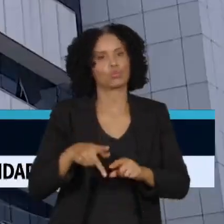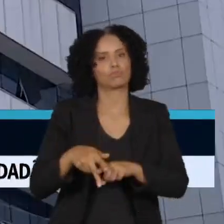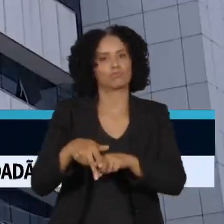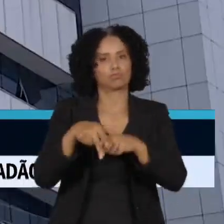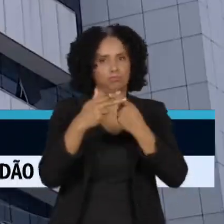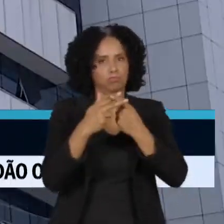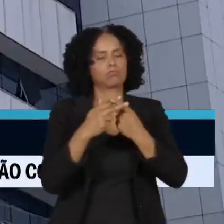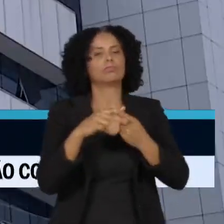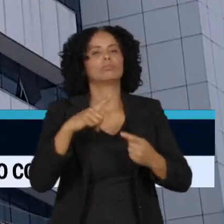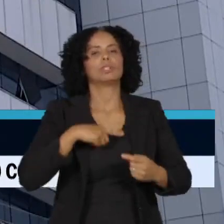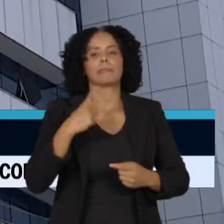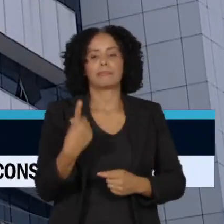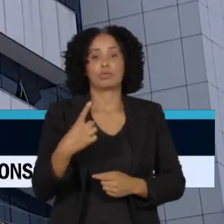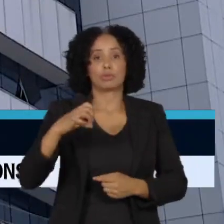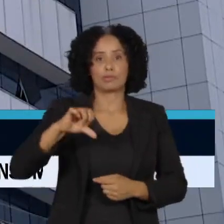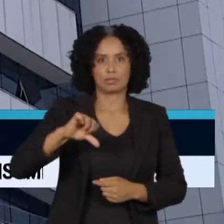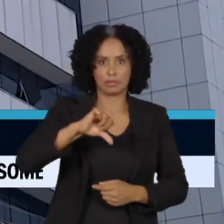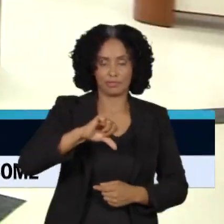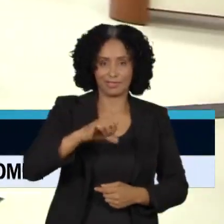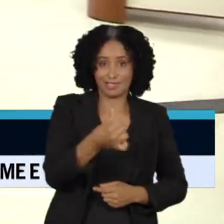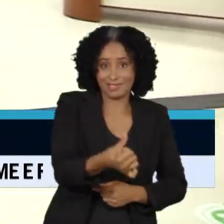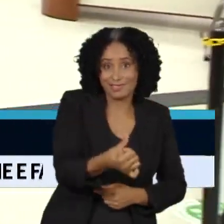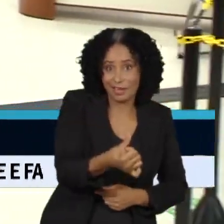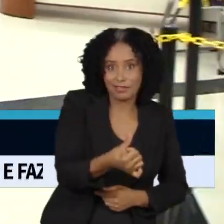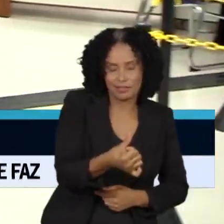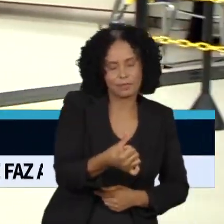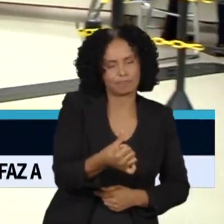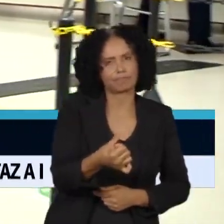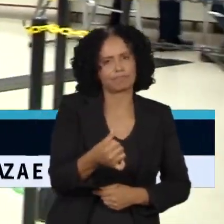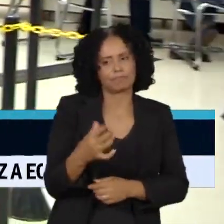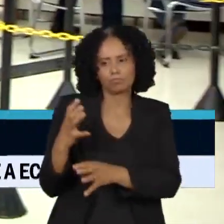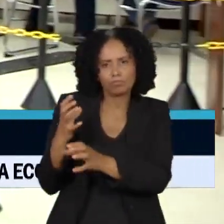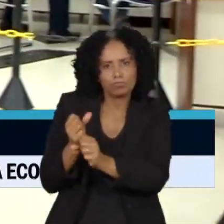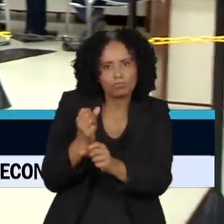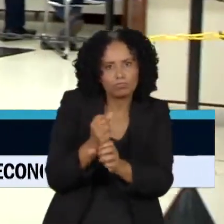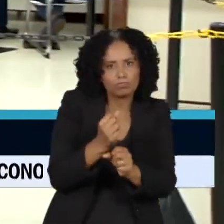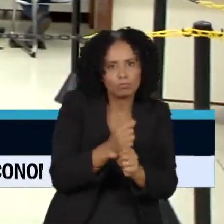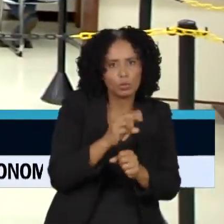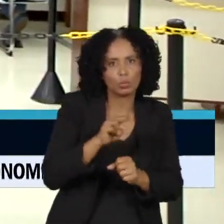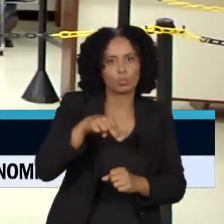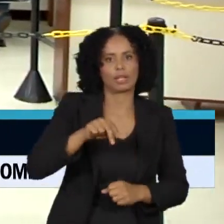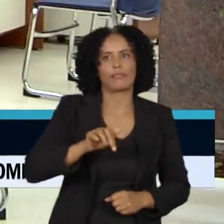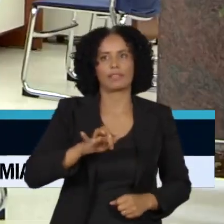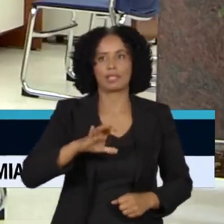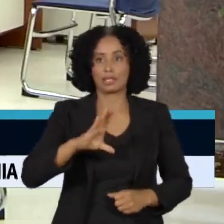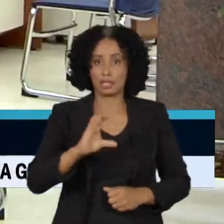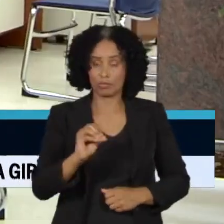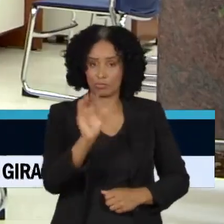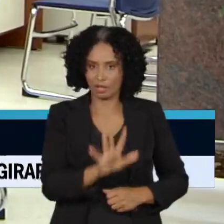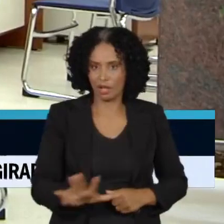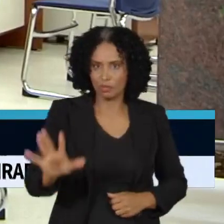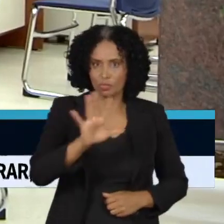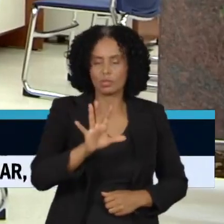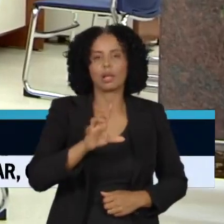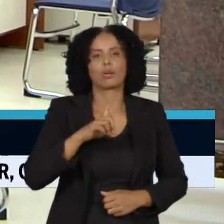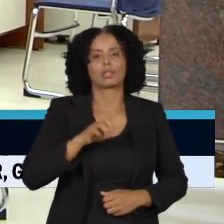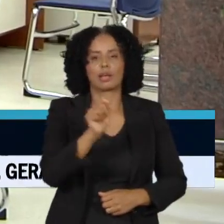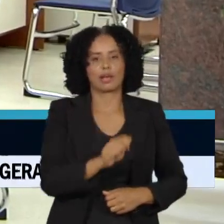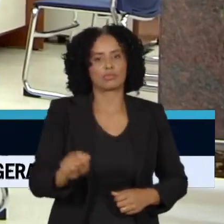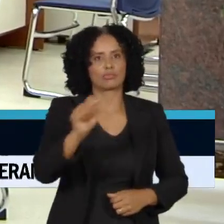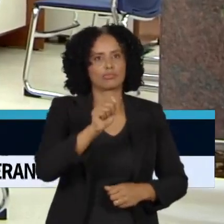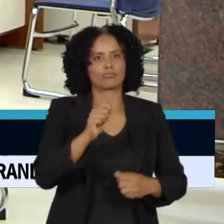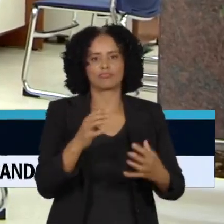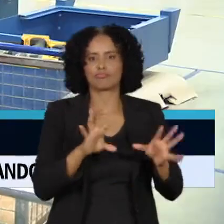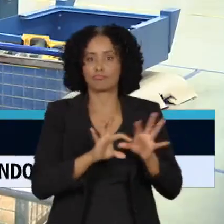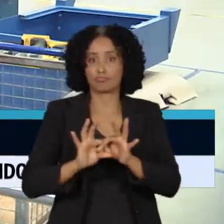cheia foi em 1996. Nos cálculos da Unafisco Nacional, a associação que reúne os auditores da